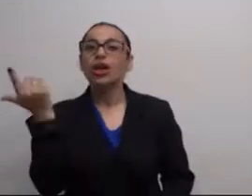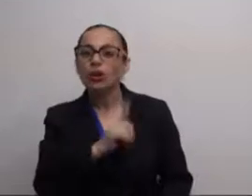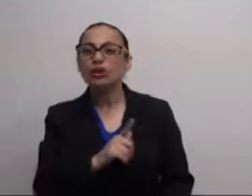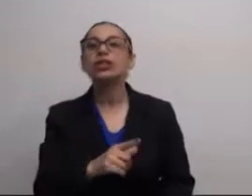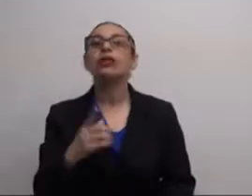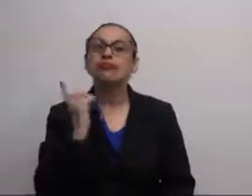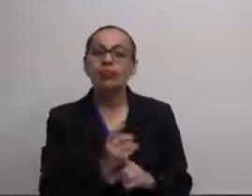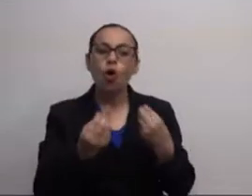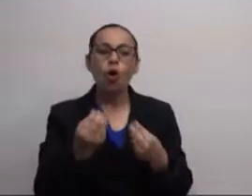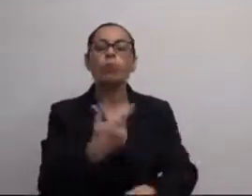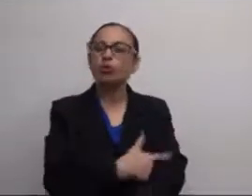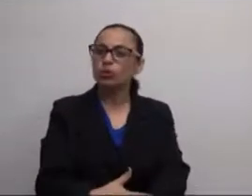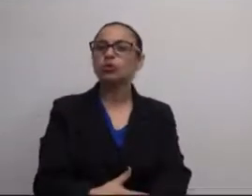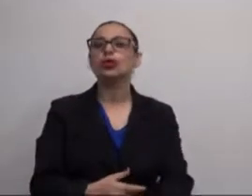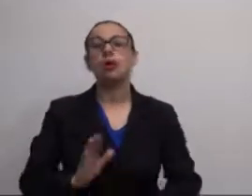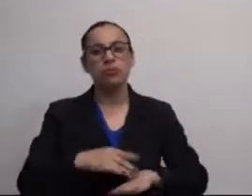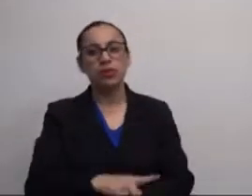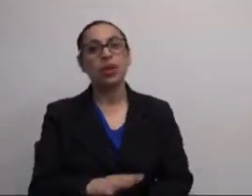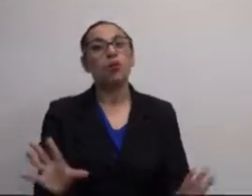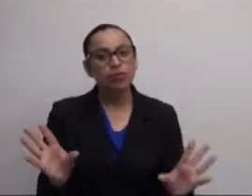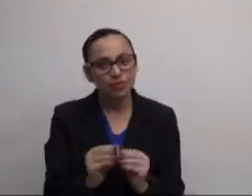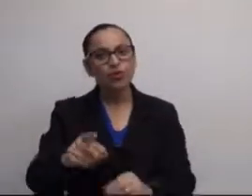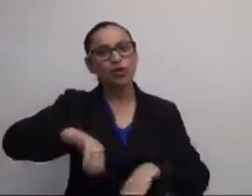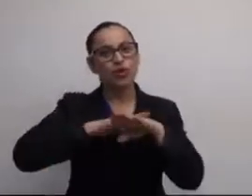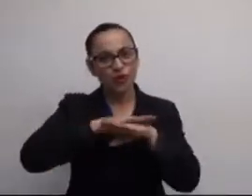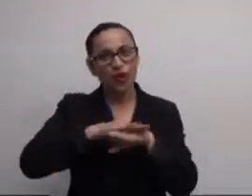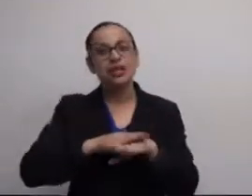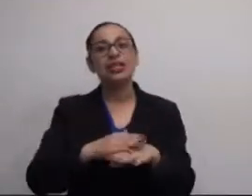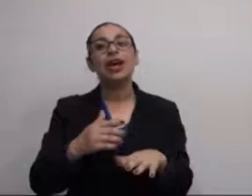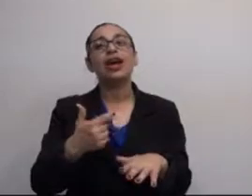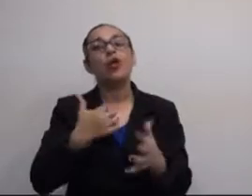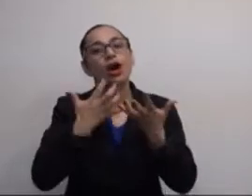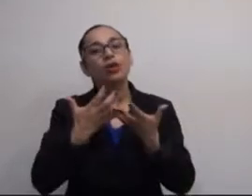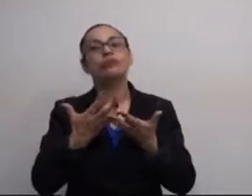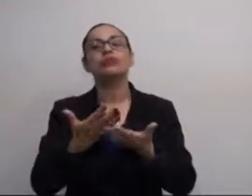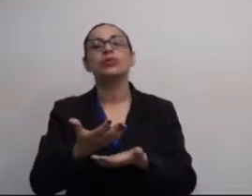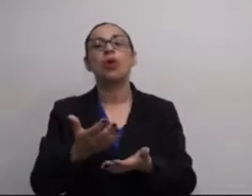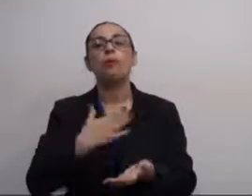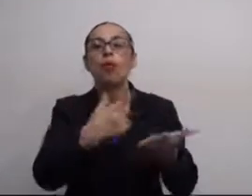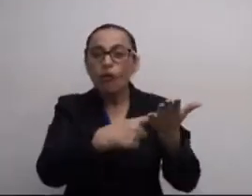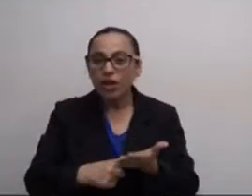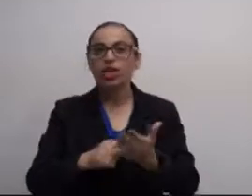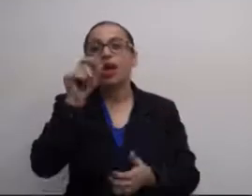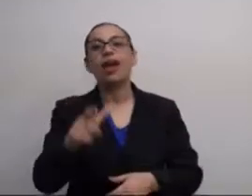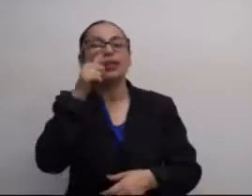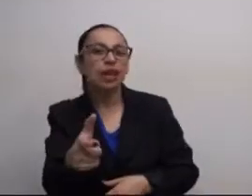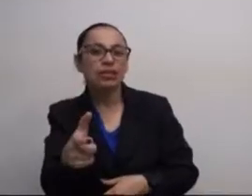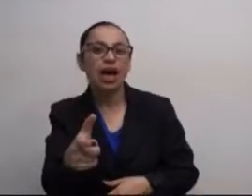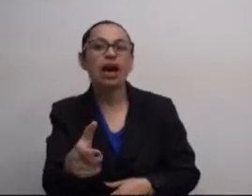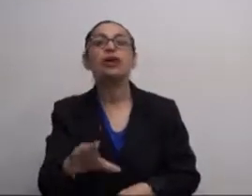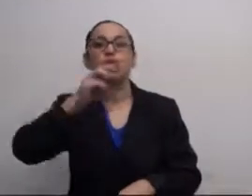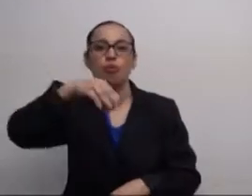equipe é muito grande, eles conversam entre si muito e conseguem achar soluções através de si mesmos. Então, pra poder fechar essa conversa,